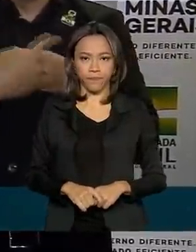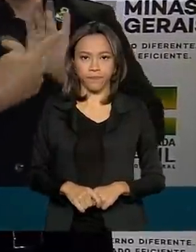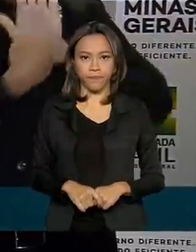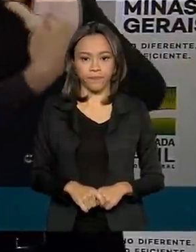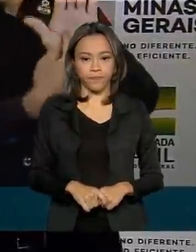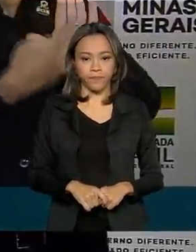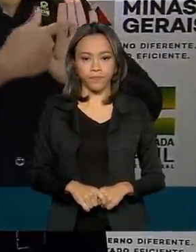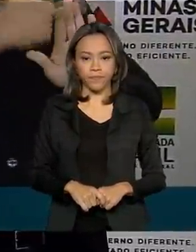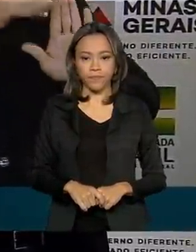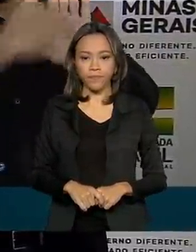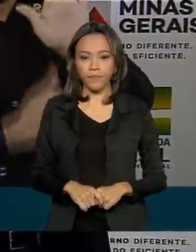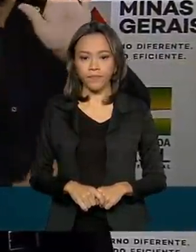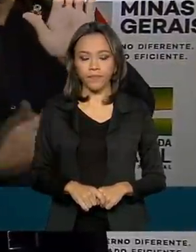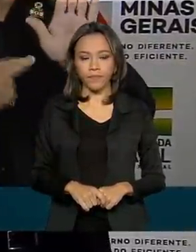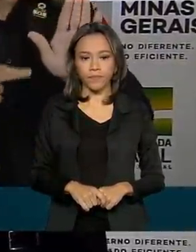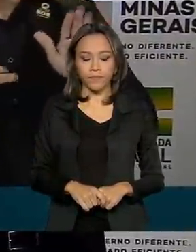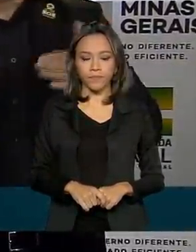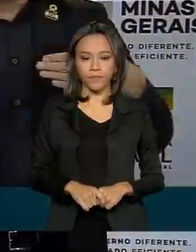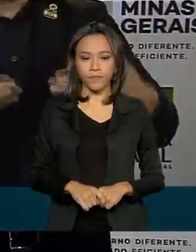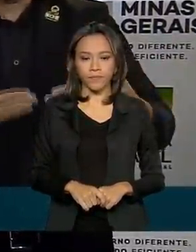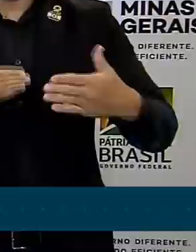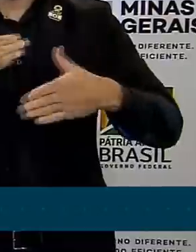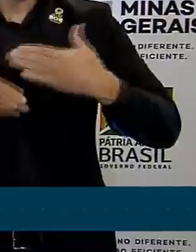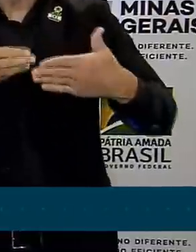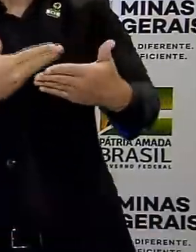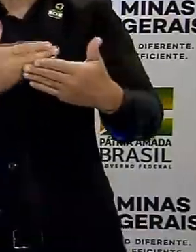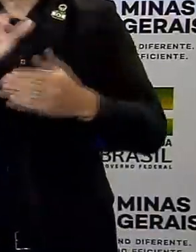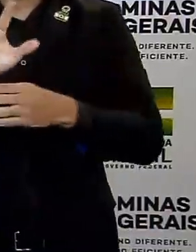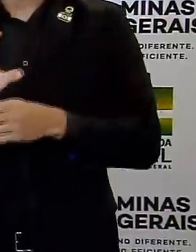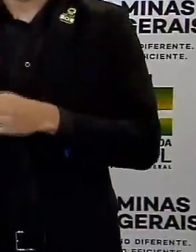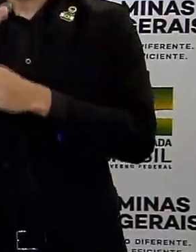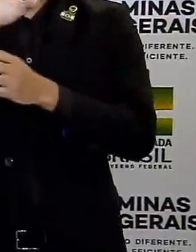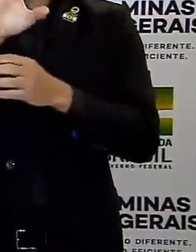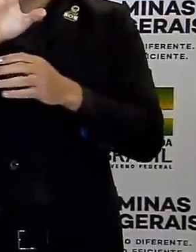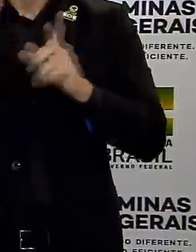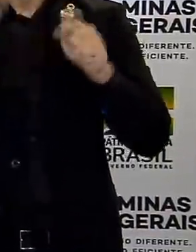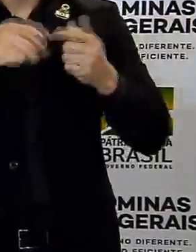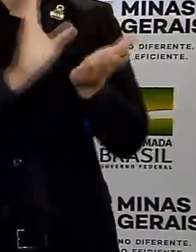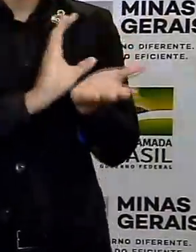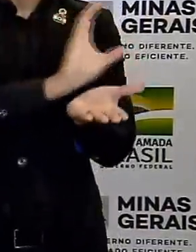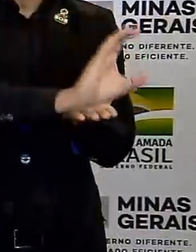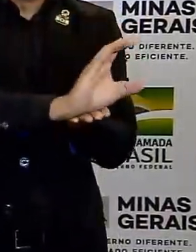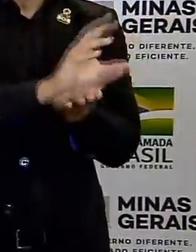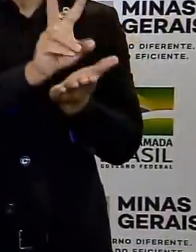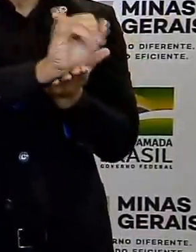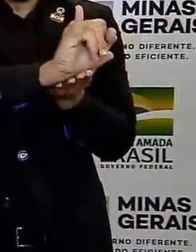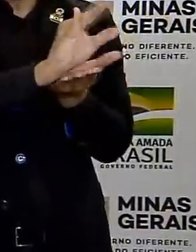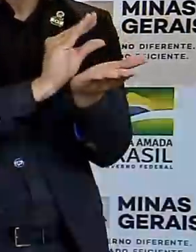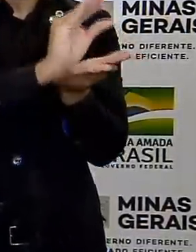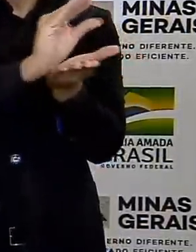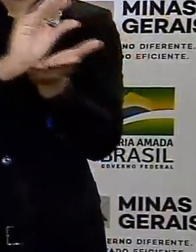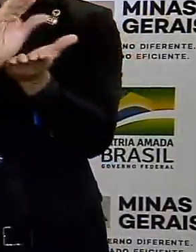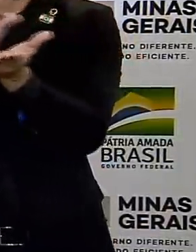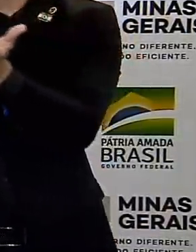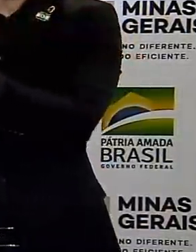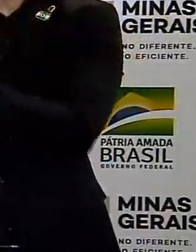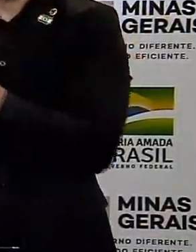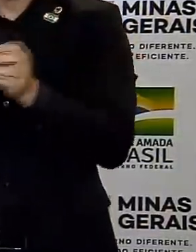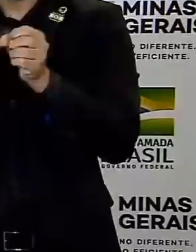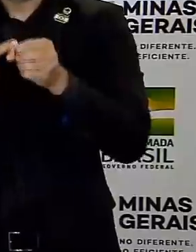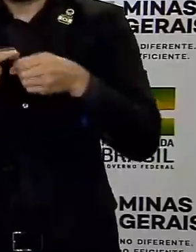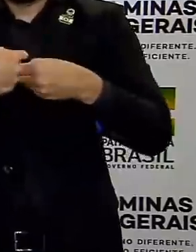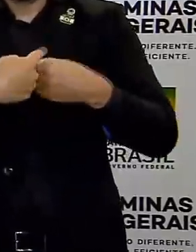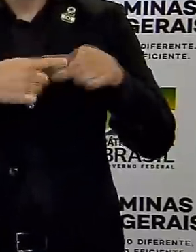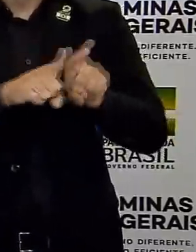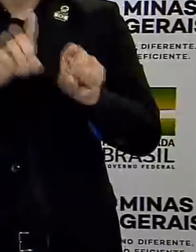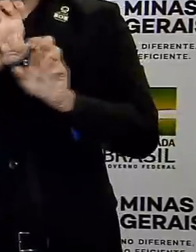essas demandas ao Ministério do Desenvolvimento Regional para serem analisadas e o recurso pode, poderá e irá ser repassado aos municípios